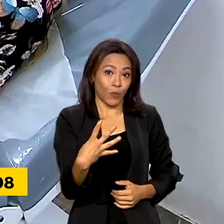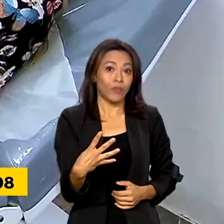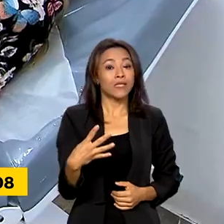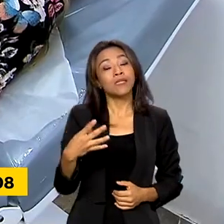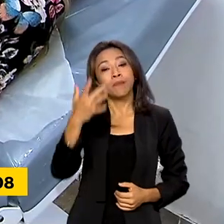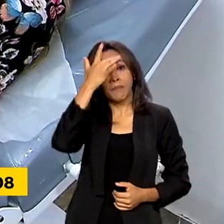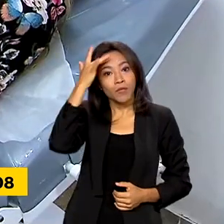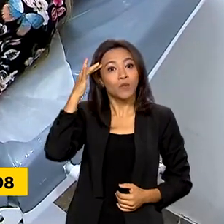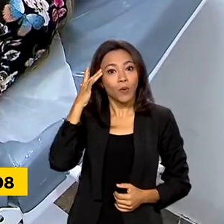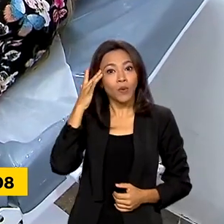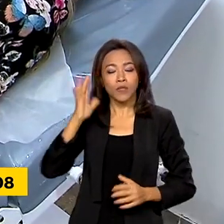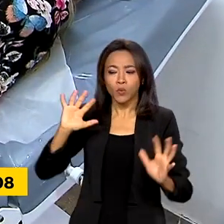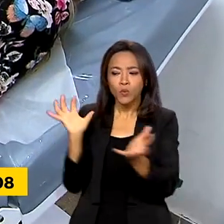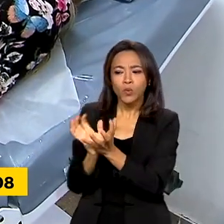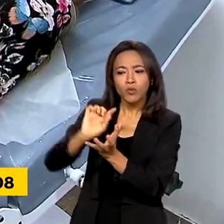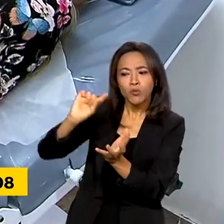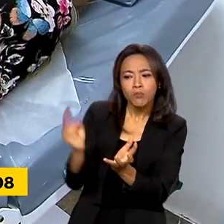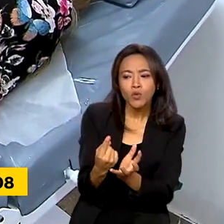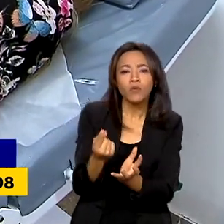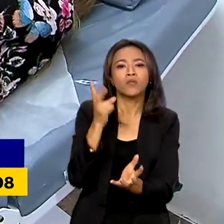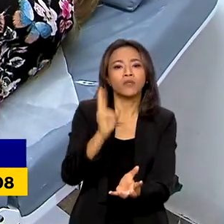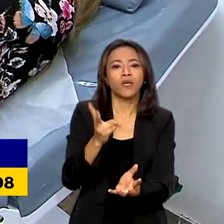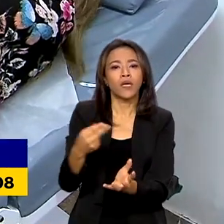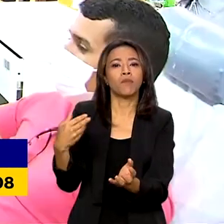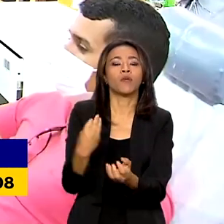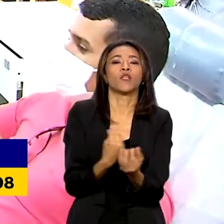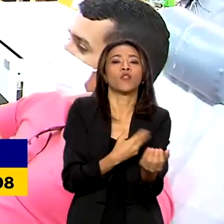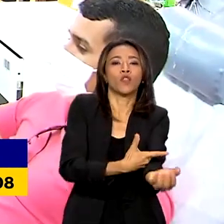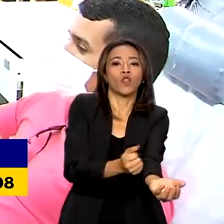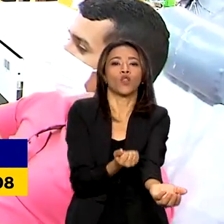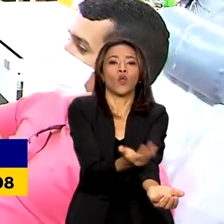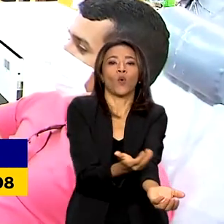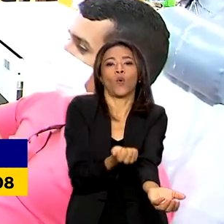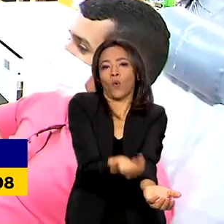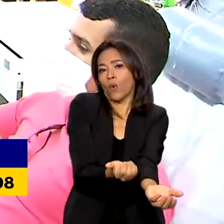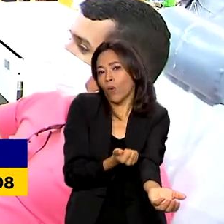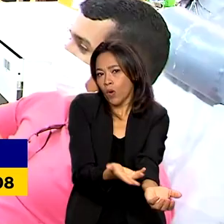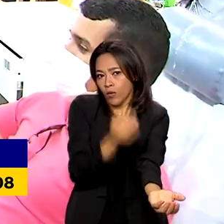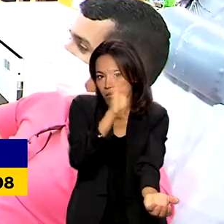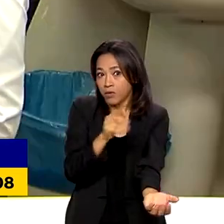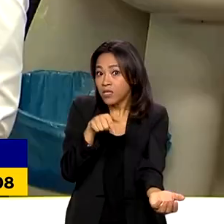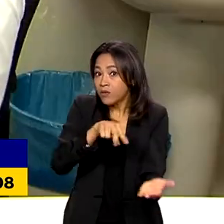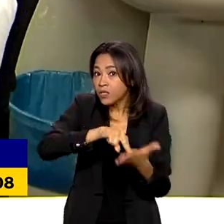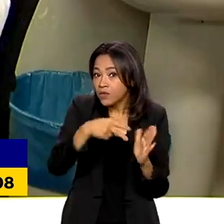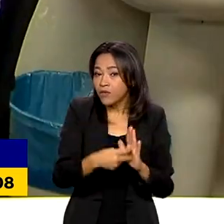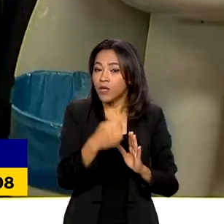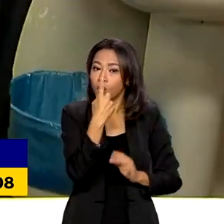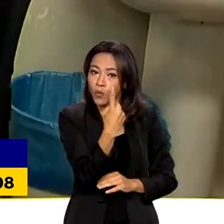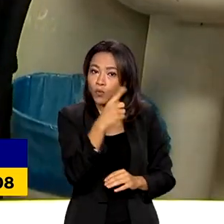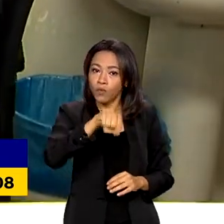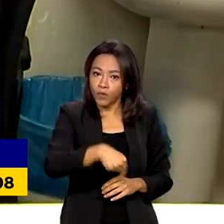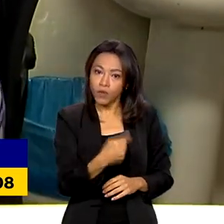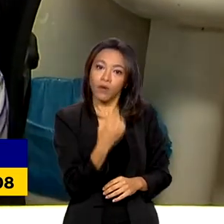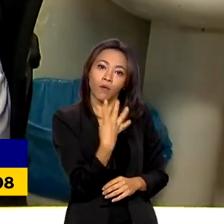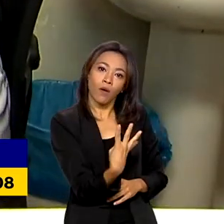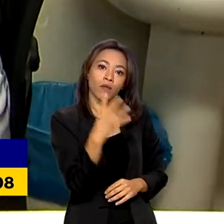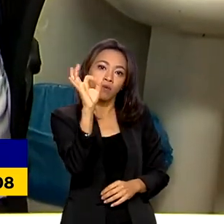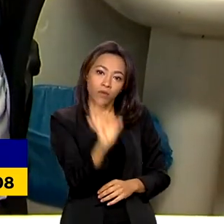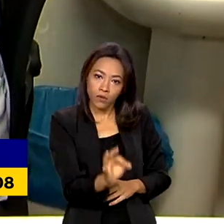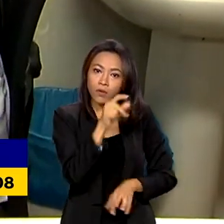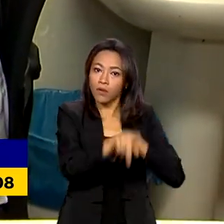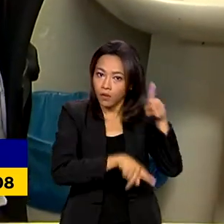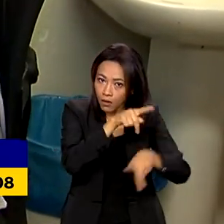habitantes doam sangue com frequência no Brasil. Isso representa 1,4% da população